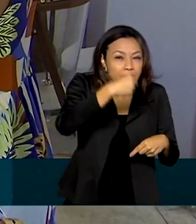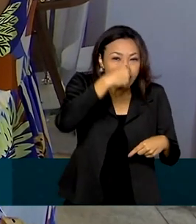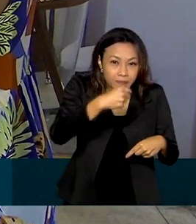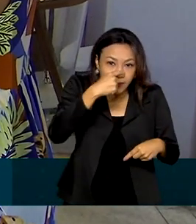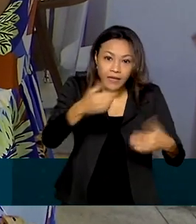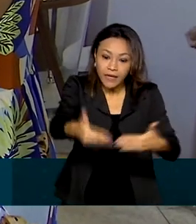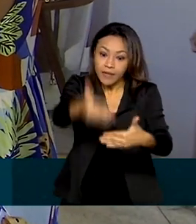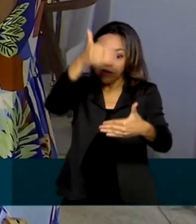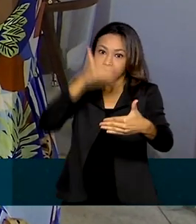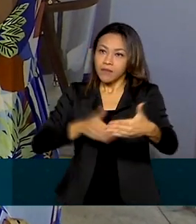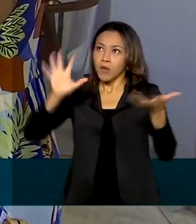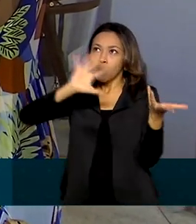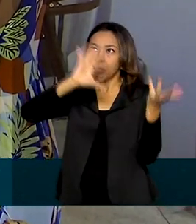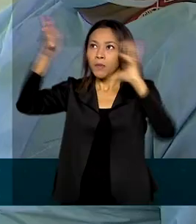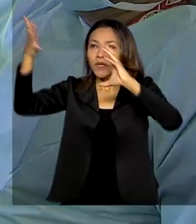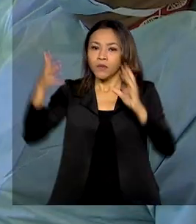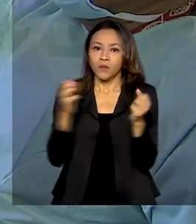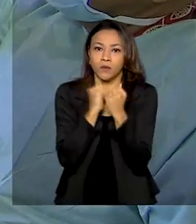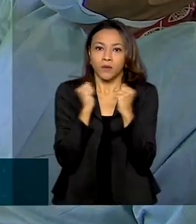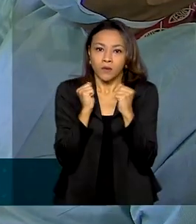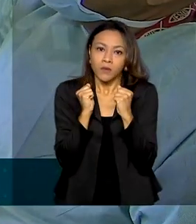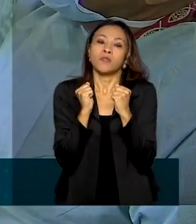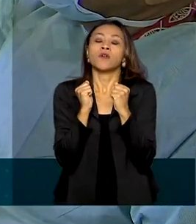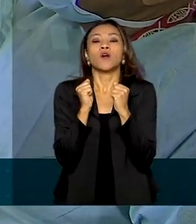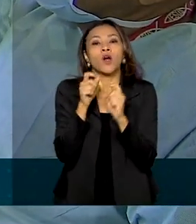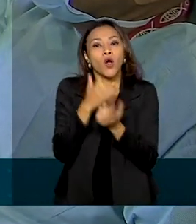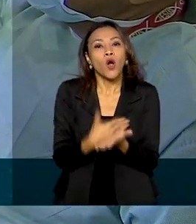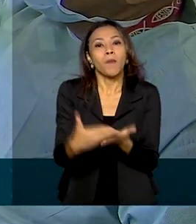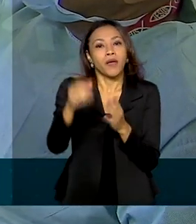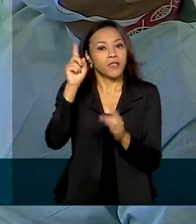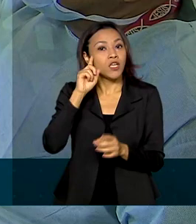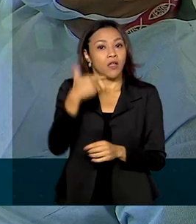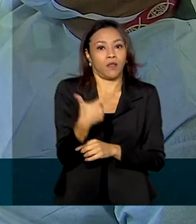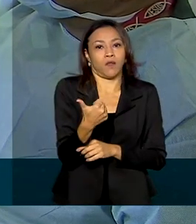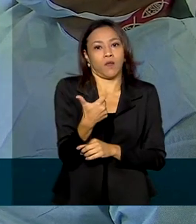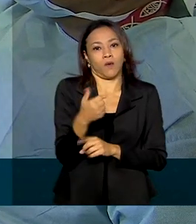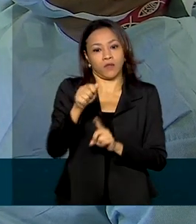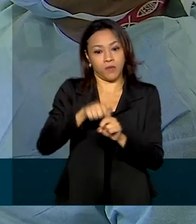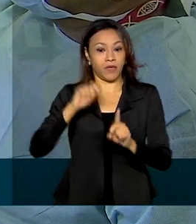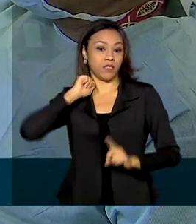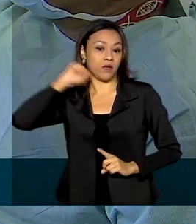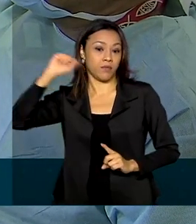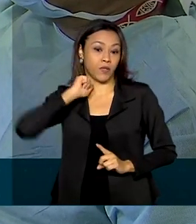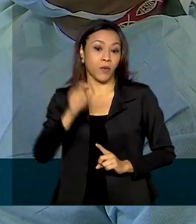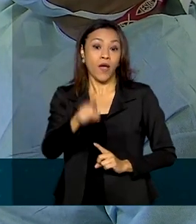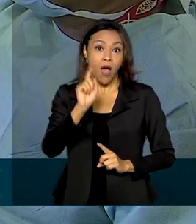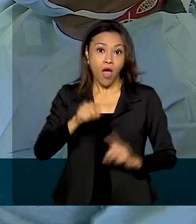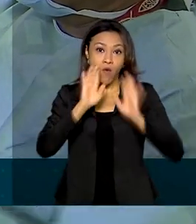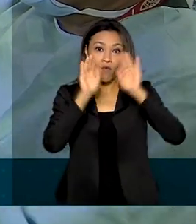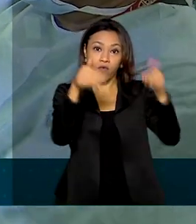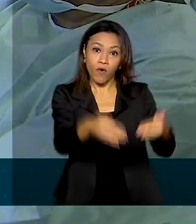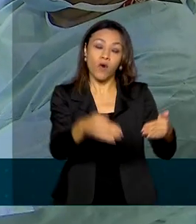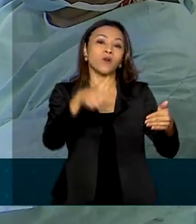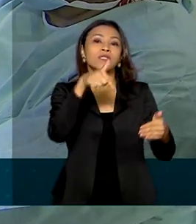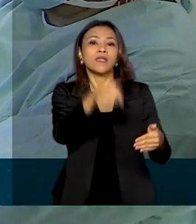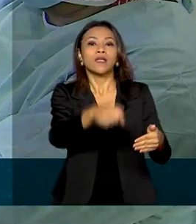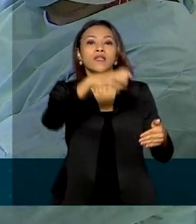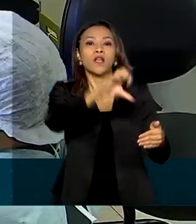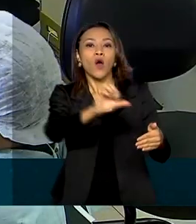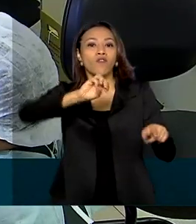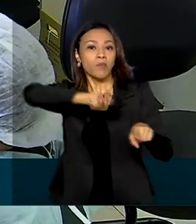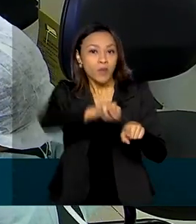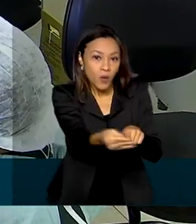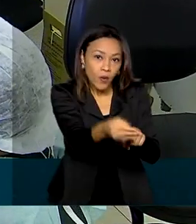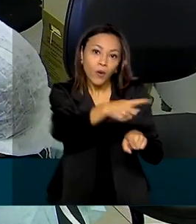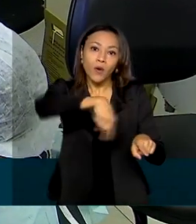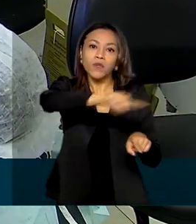país, começa dia 12 de abril. A vacina trivalente é voltada para um público-alvo de 79 milhões de pessoas,